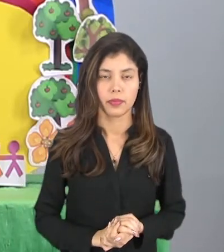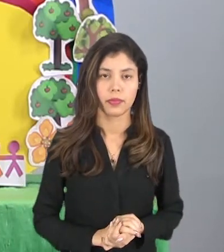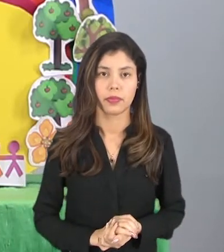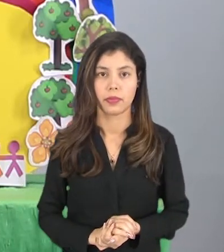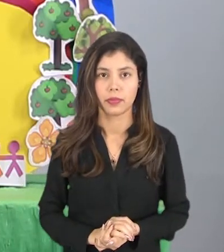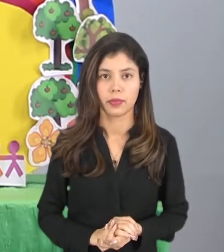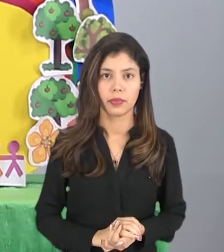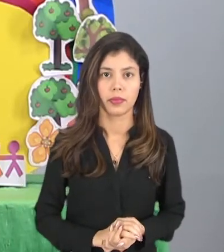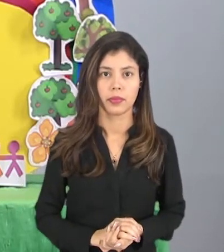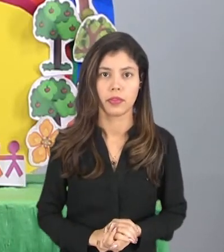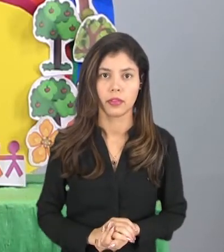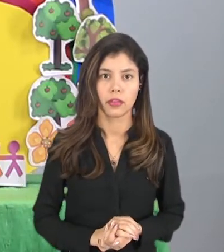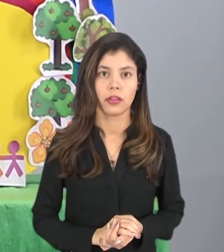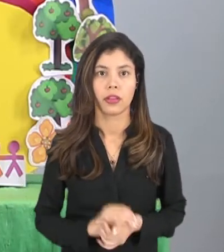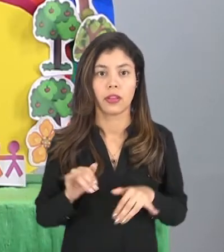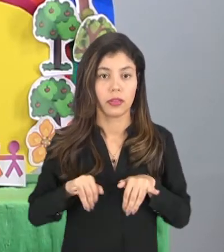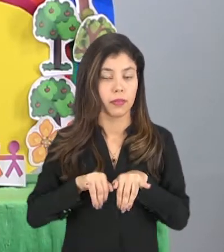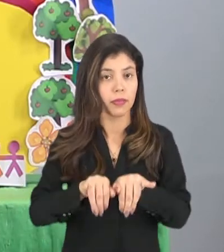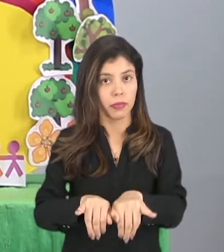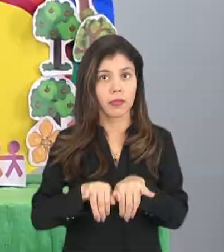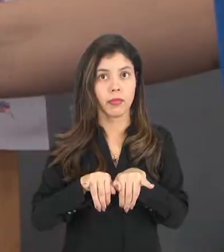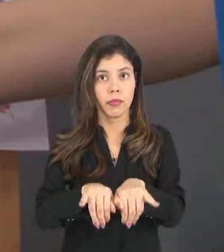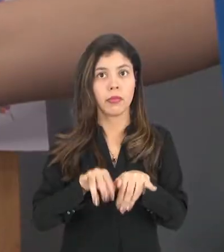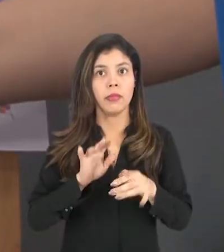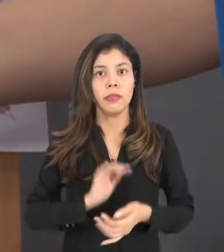ambiente é um ambiente de supermercado.